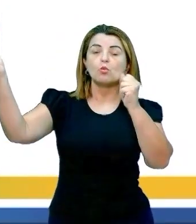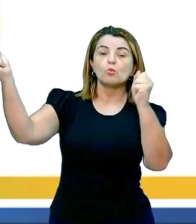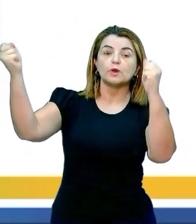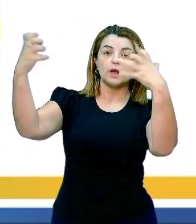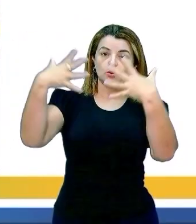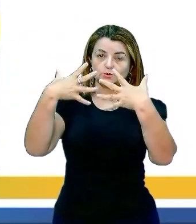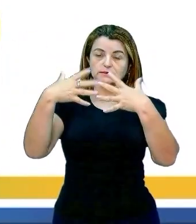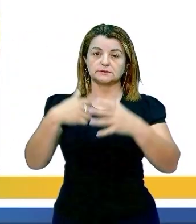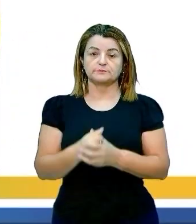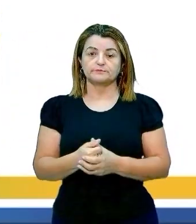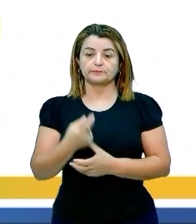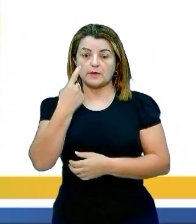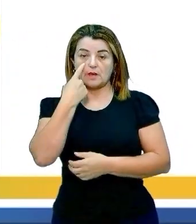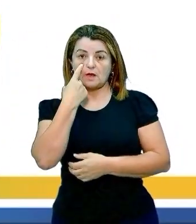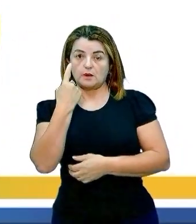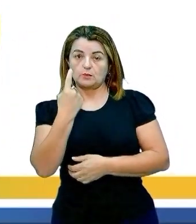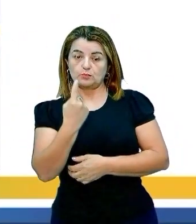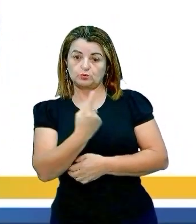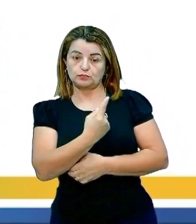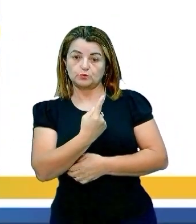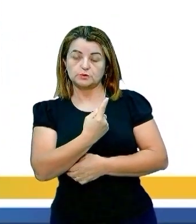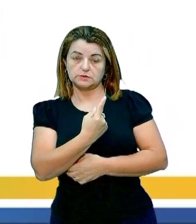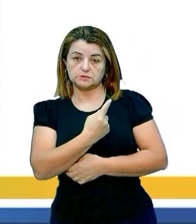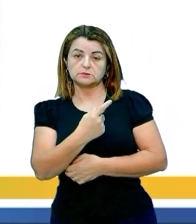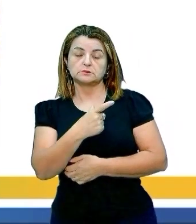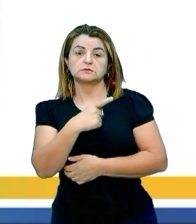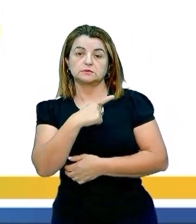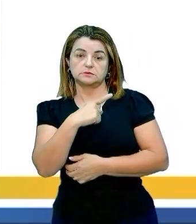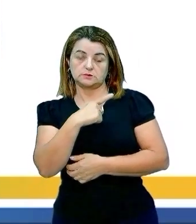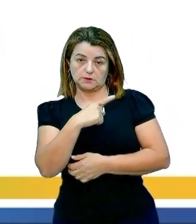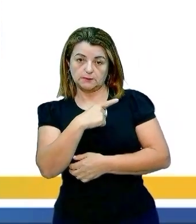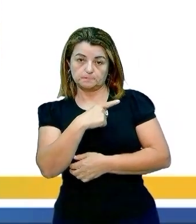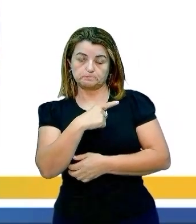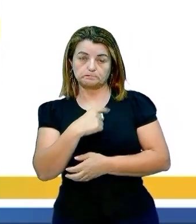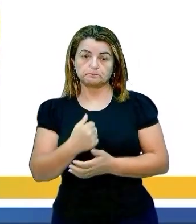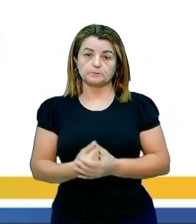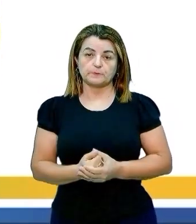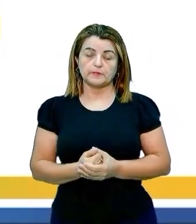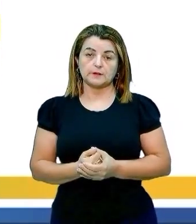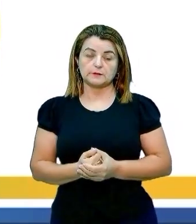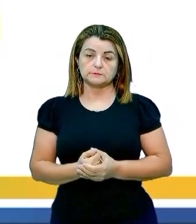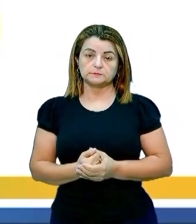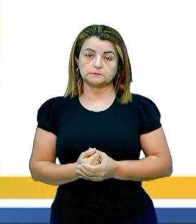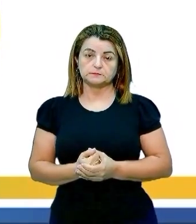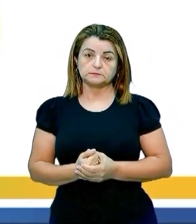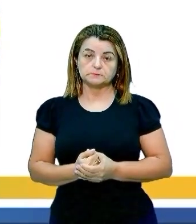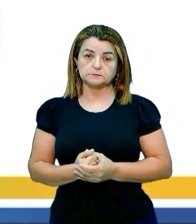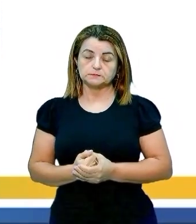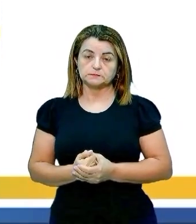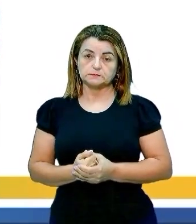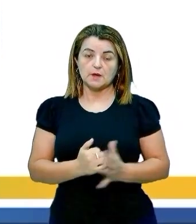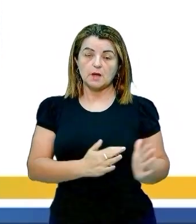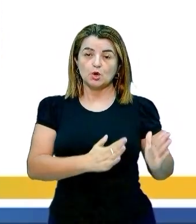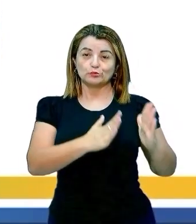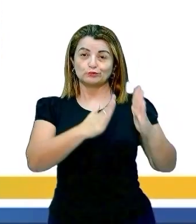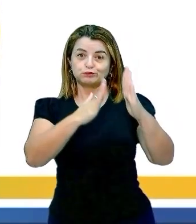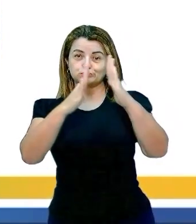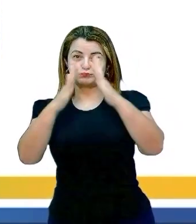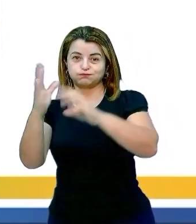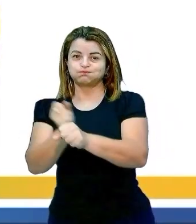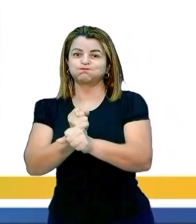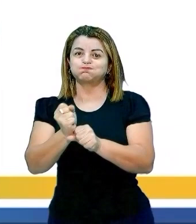segundo infográfico que vocês percebem aí na apresentação, durante 140